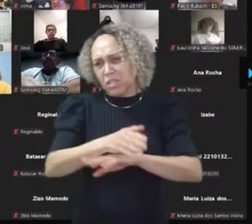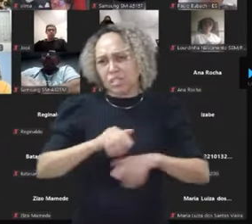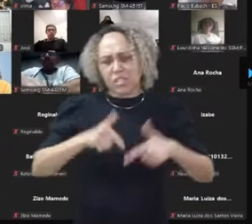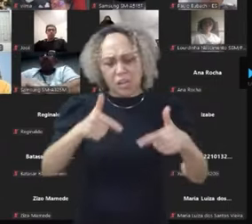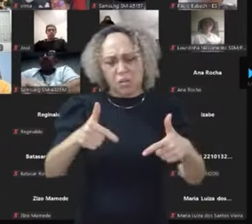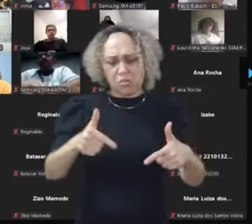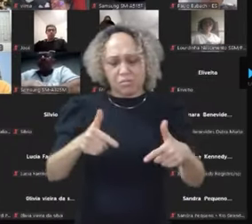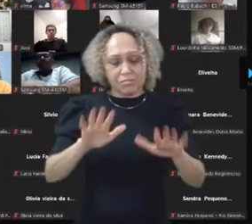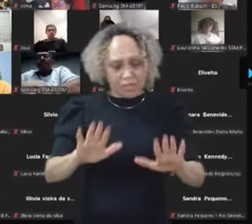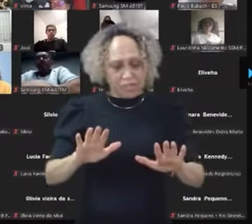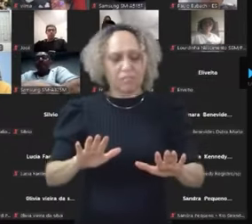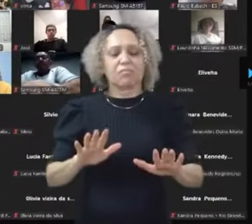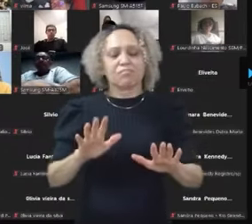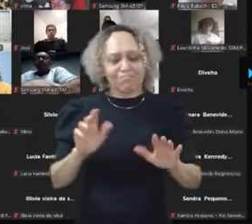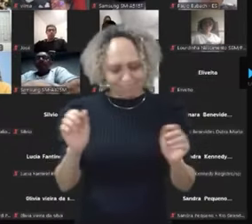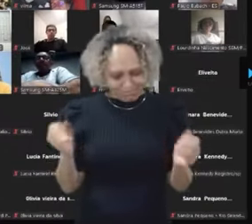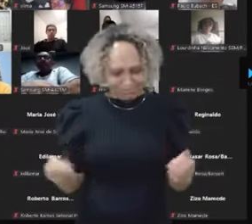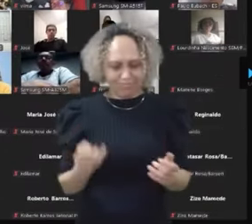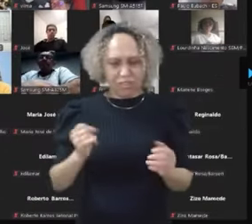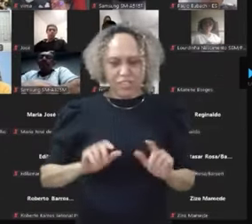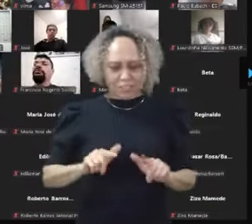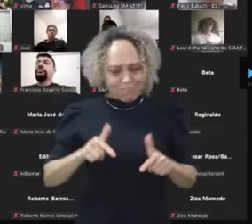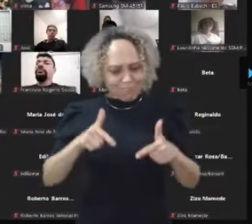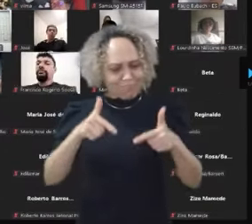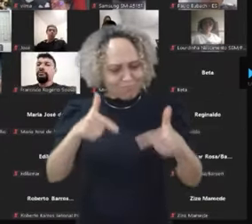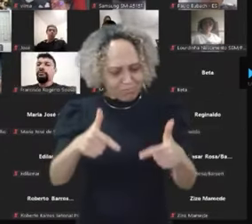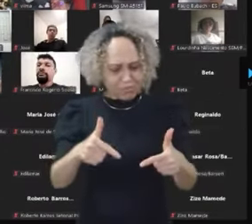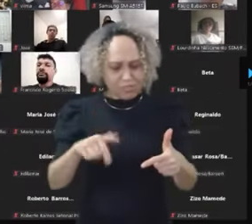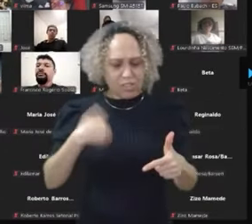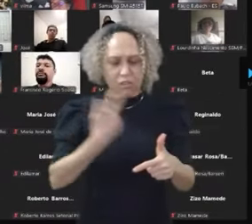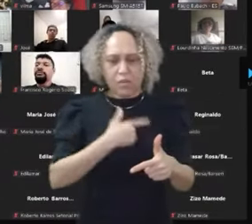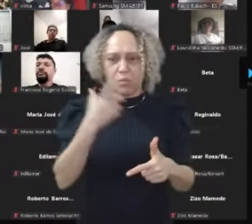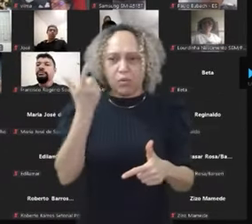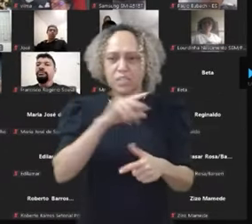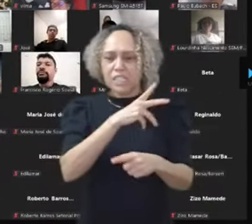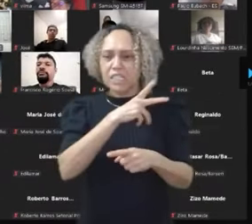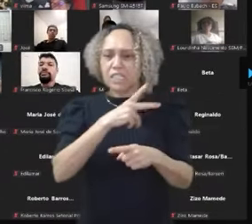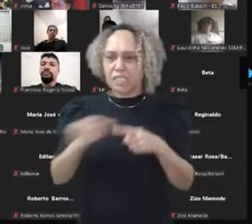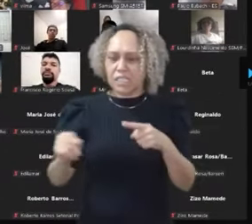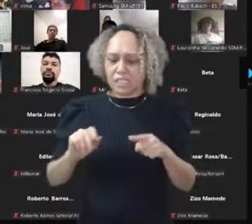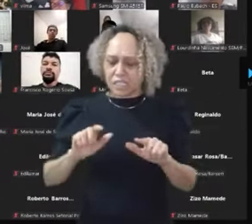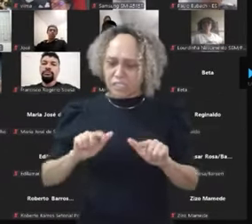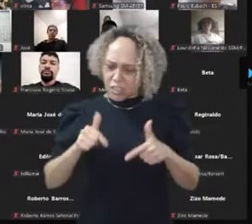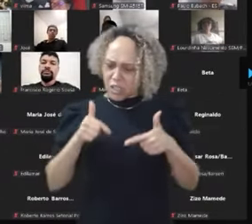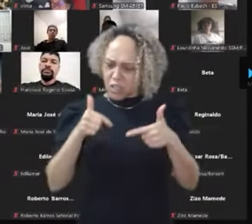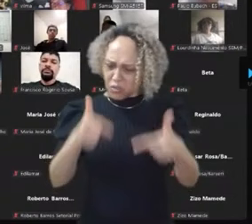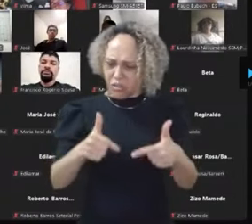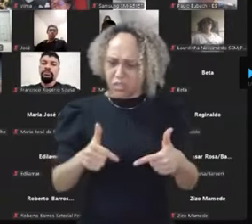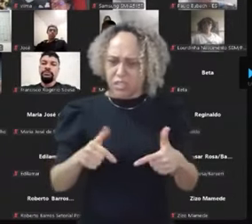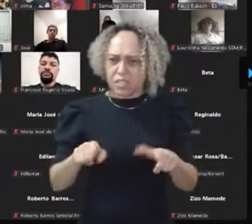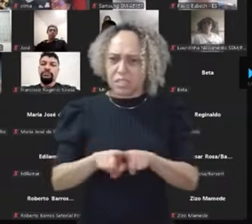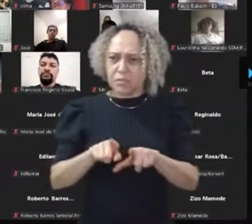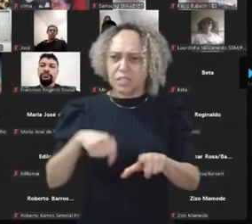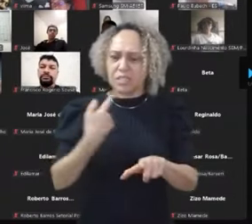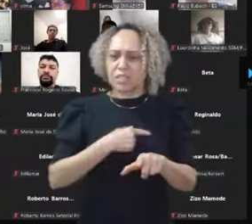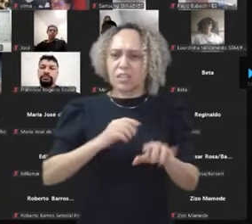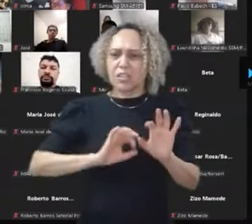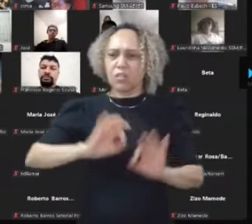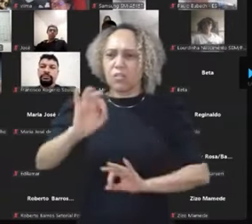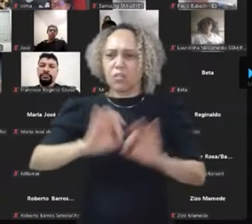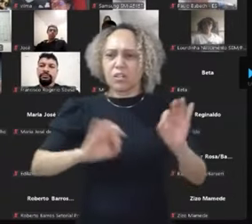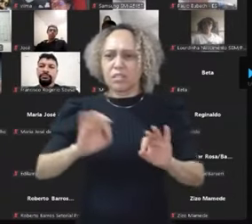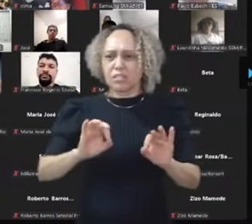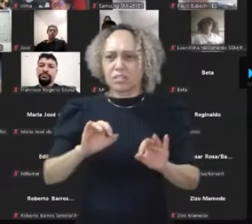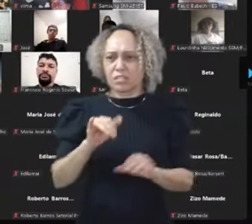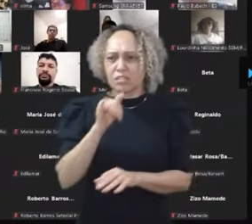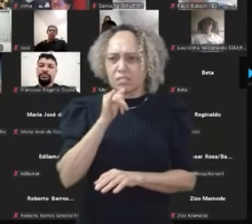luta? E a gente consegue ganhar, sim, se a gente se esforçar e se a gente se organizar. O que está faltando aí, quando a gente,